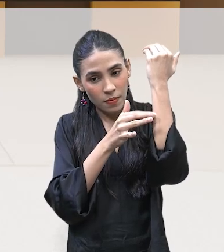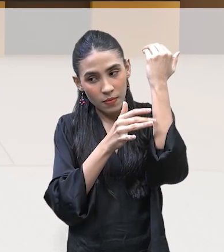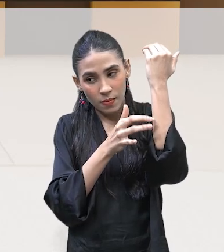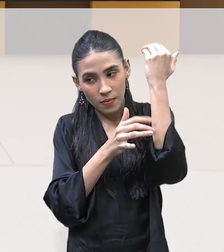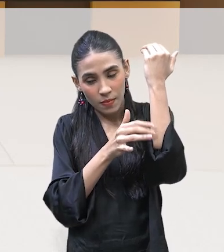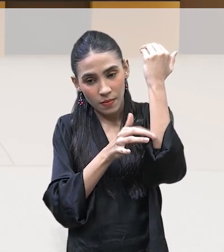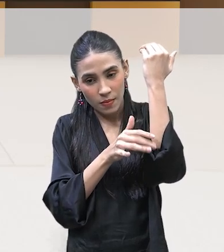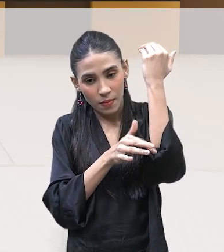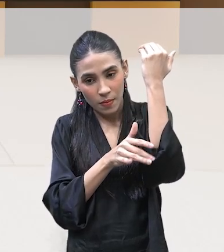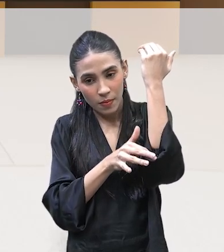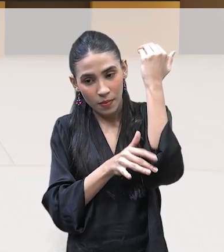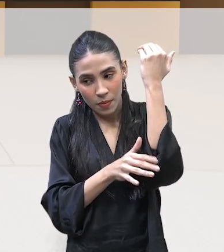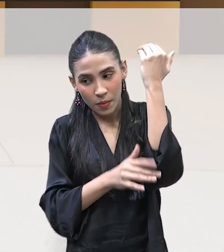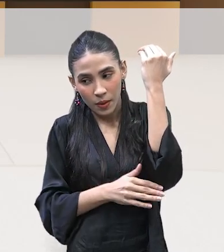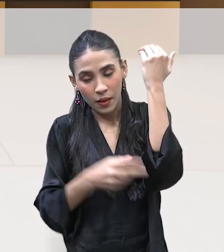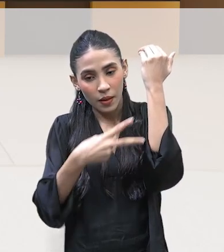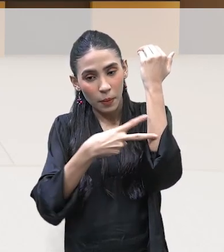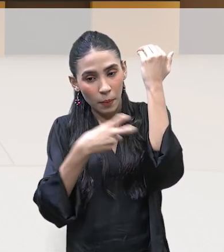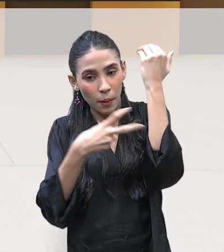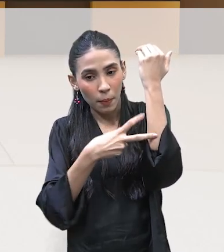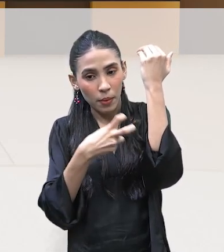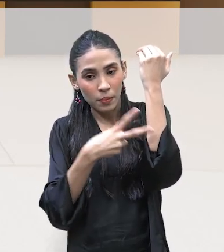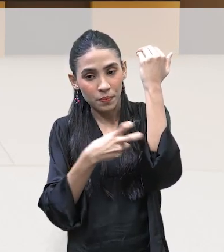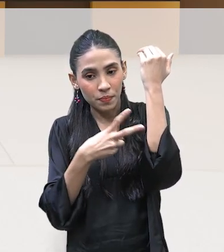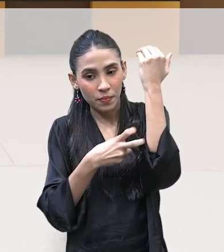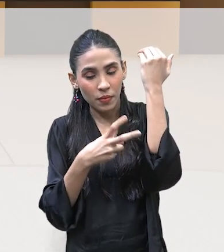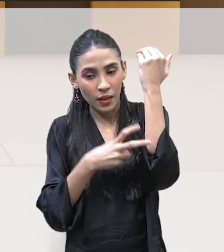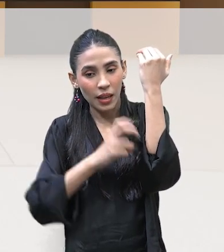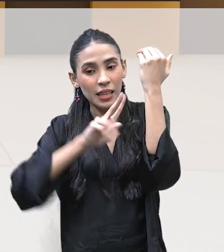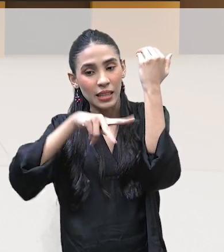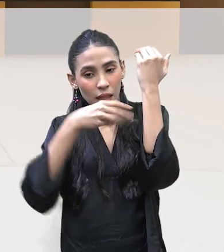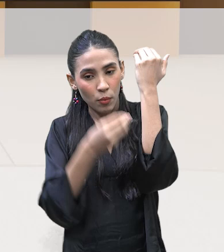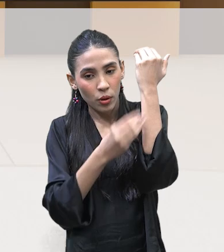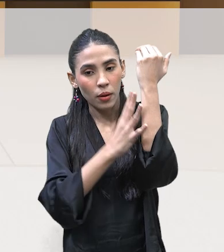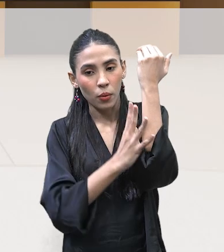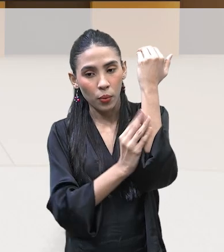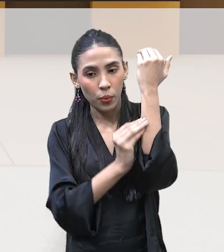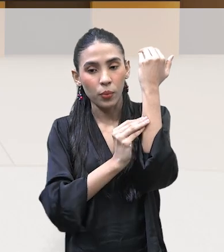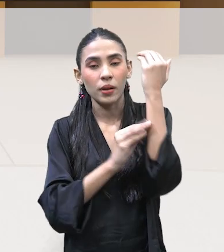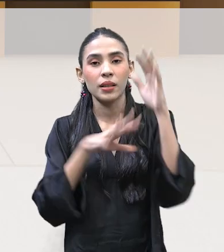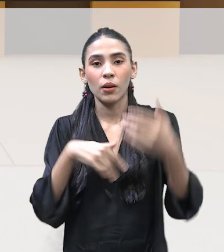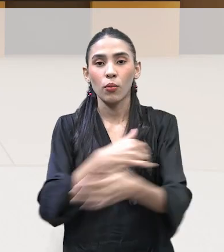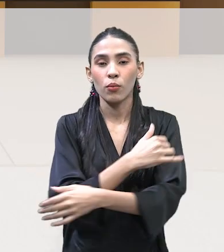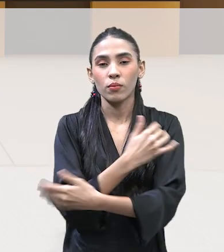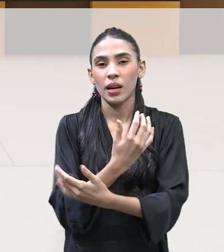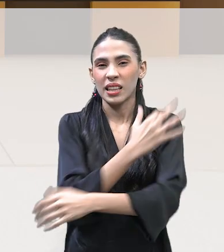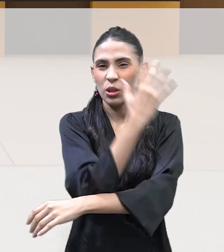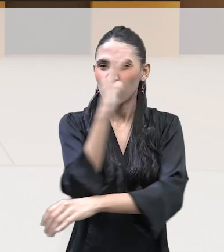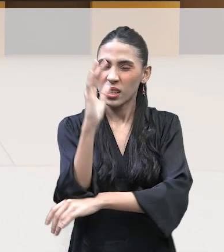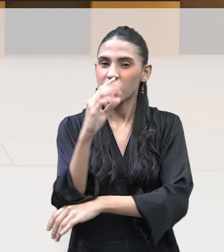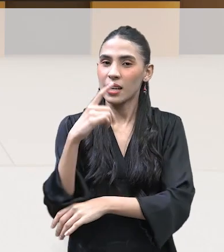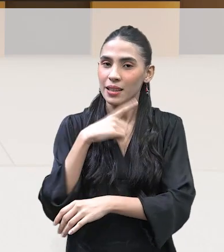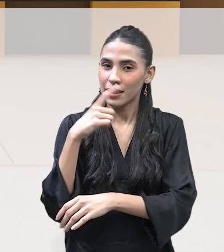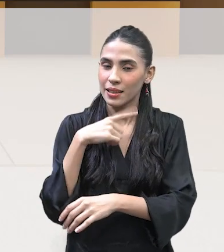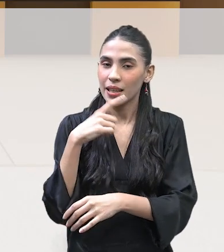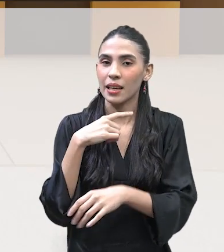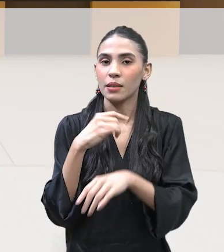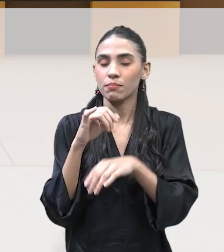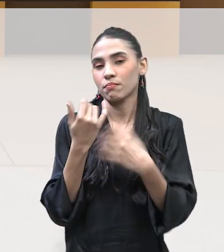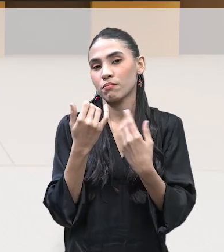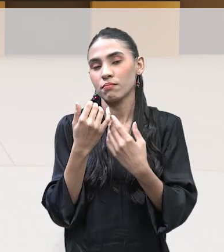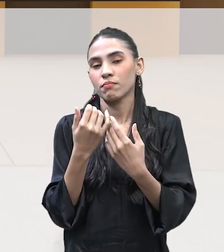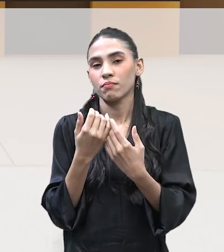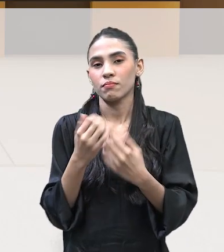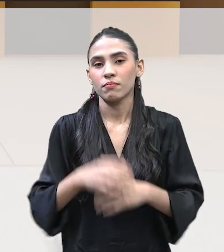fecham de novo e aí para... Se regenera. Então, a natureza, é muito sábia, não é verdade? Nesse item.